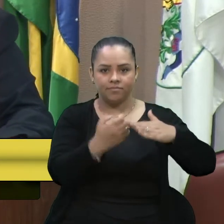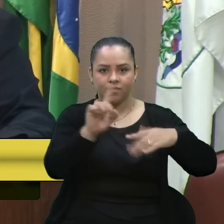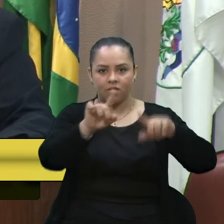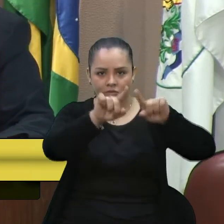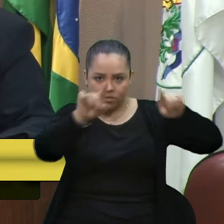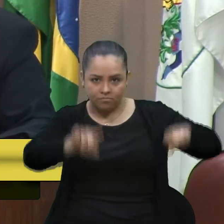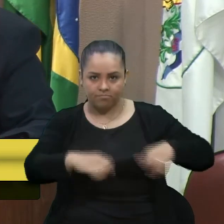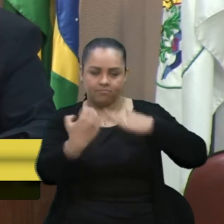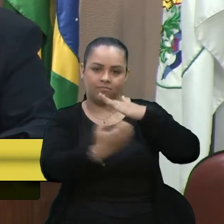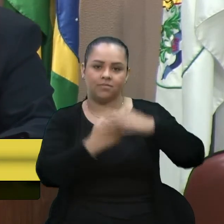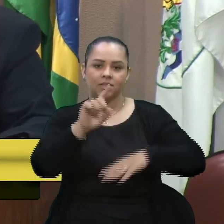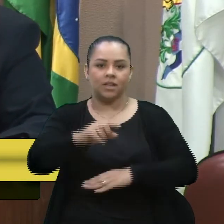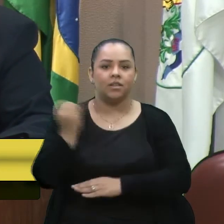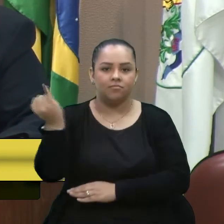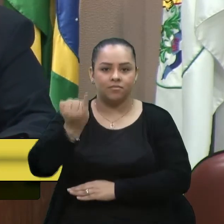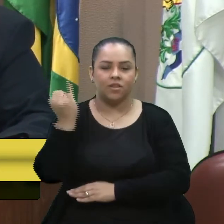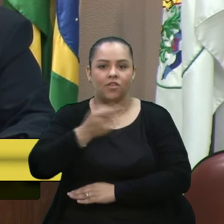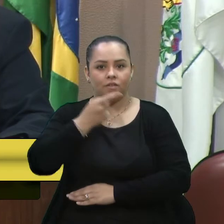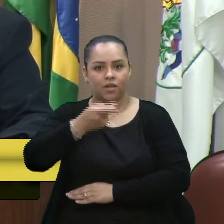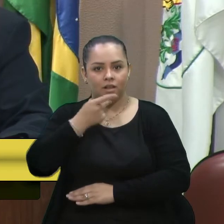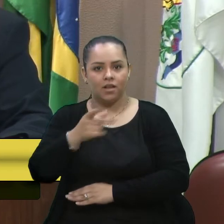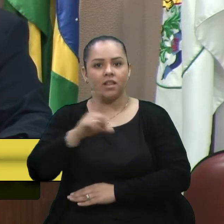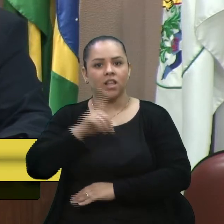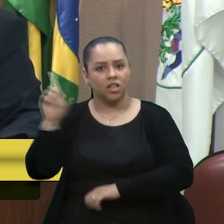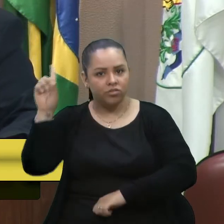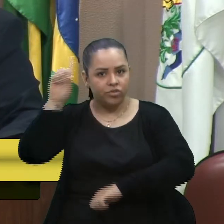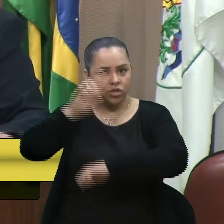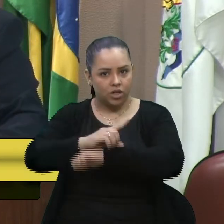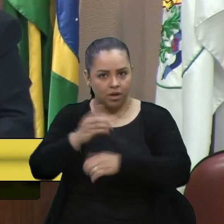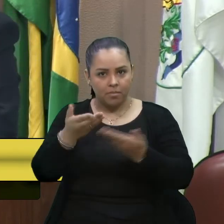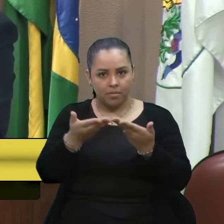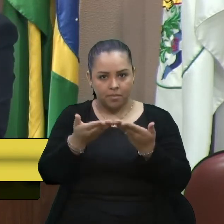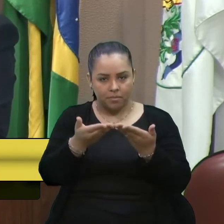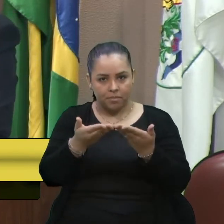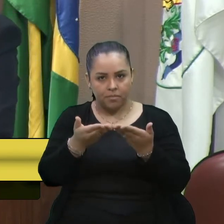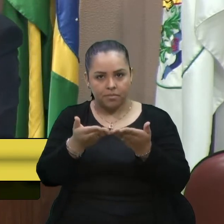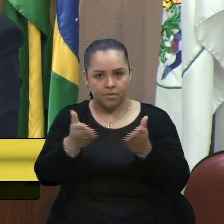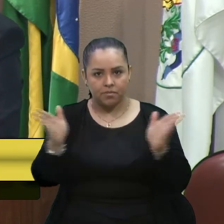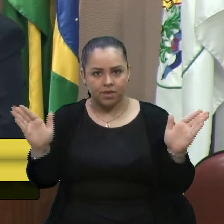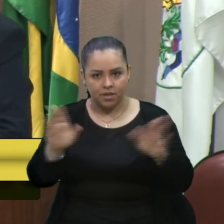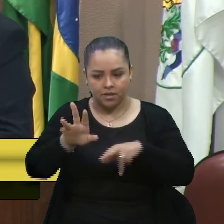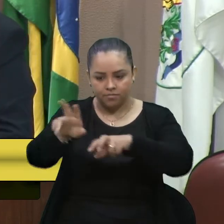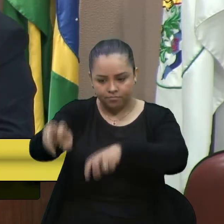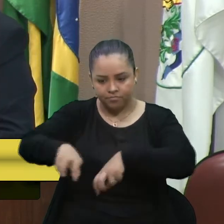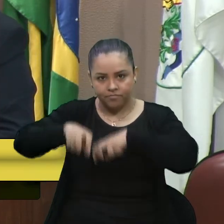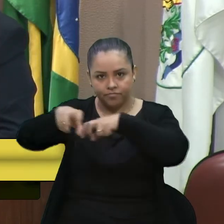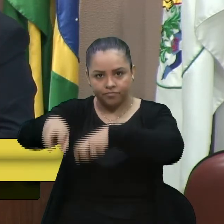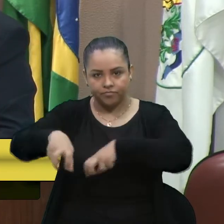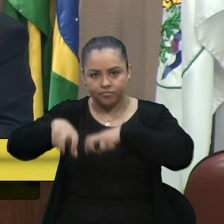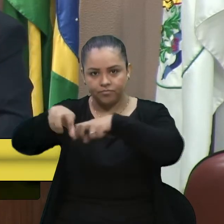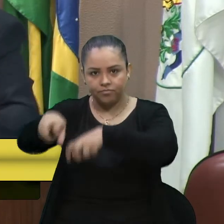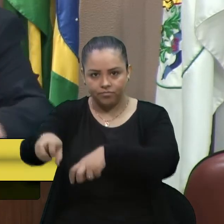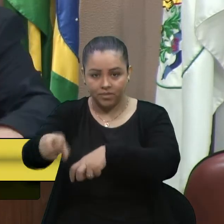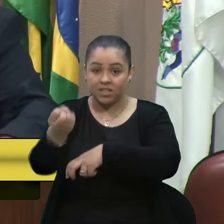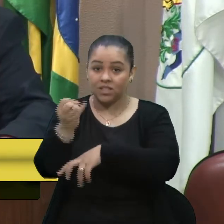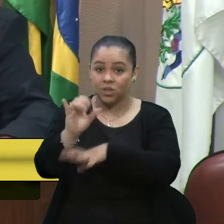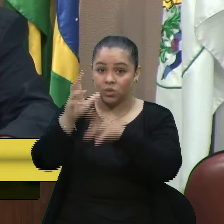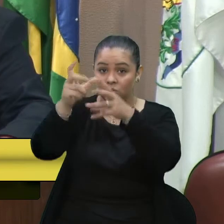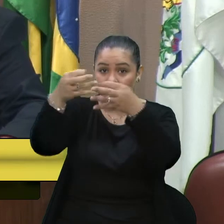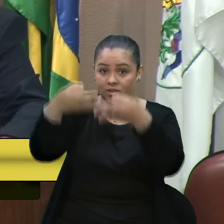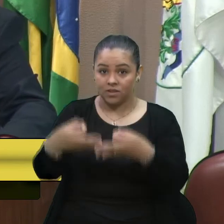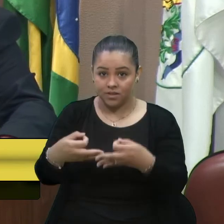Por isso que é importante dizer, já tem data para abrir sede campestre, se der tudo certo,